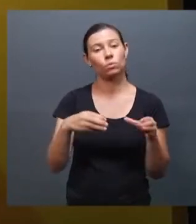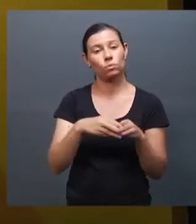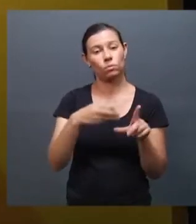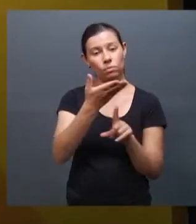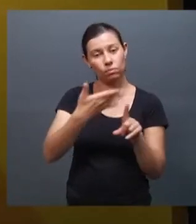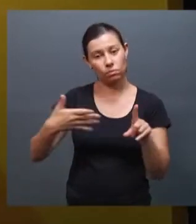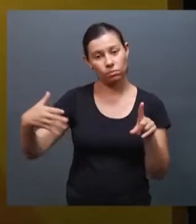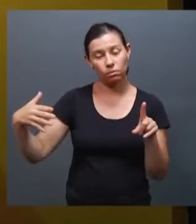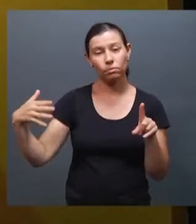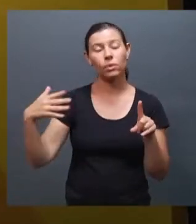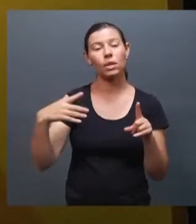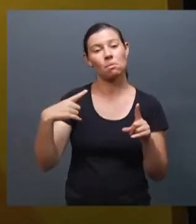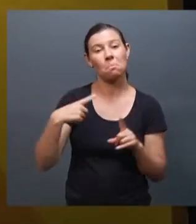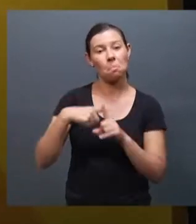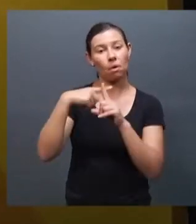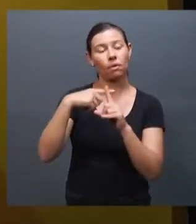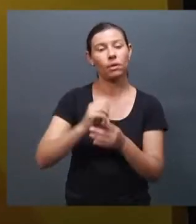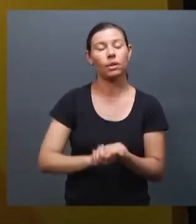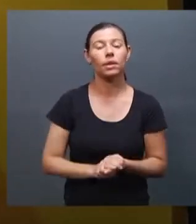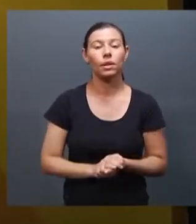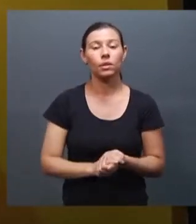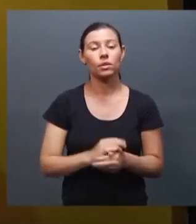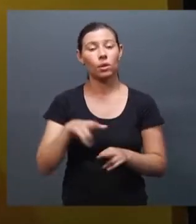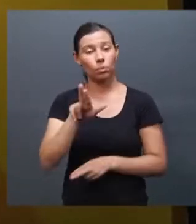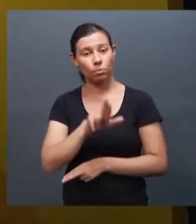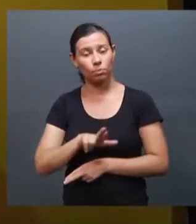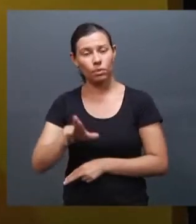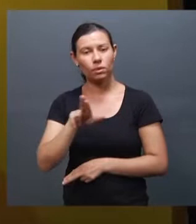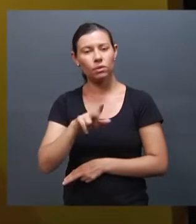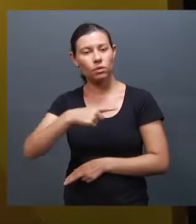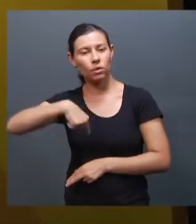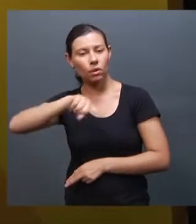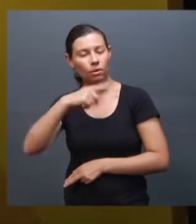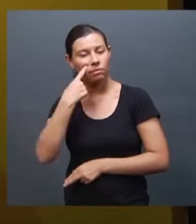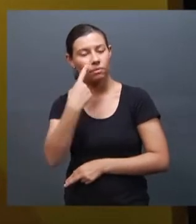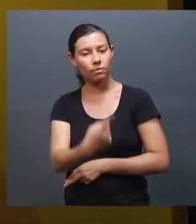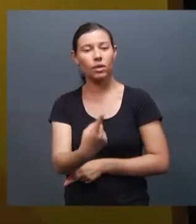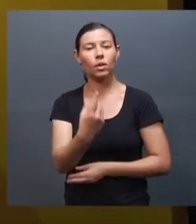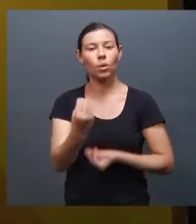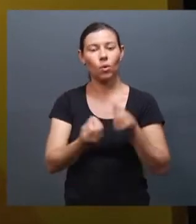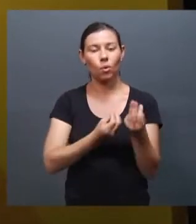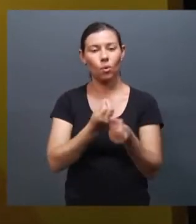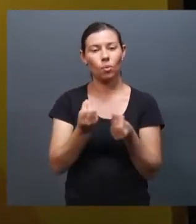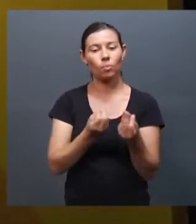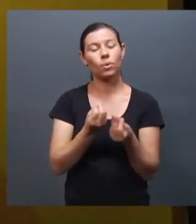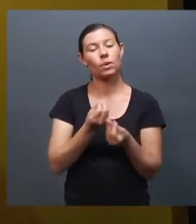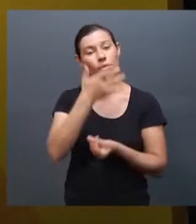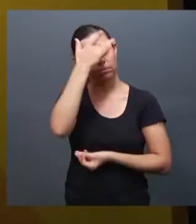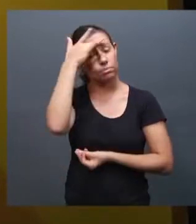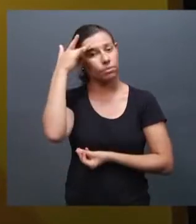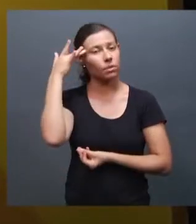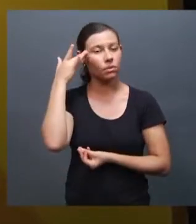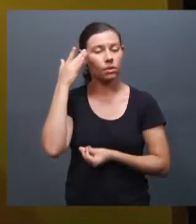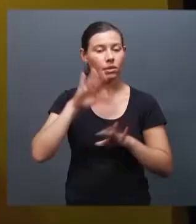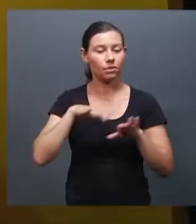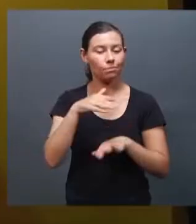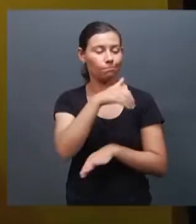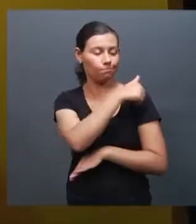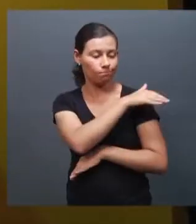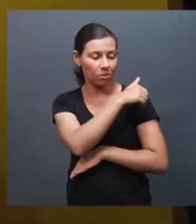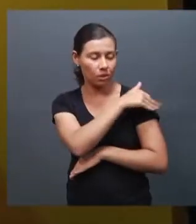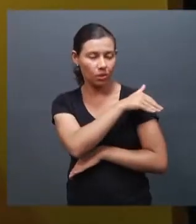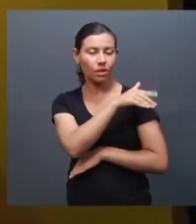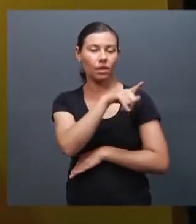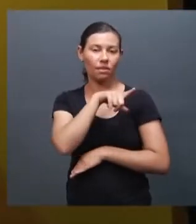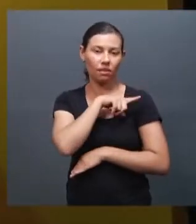na Comissão da Diversidade Sexual da Uberlândia, pretende fazer esse acompanhamento para identificar os casos que são causados por preconceito. A gente